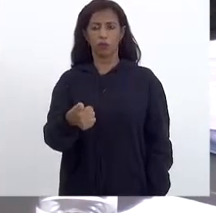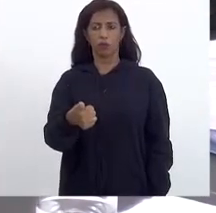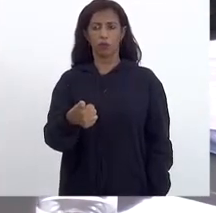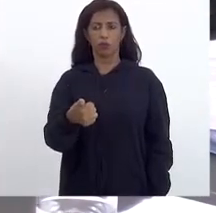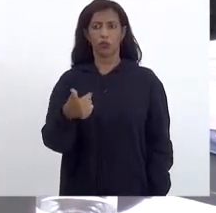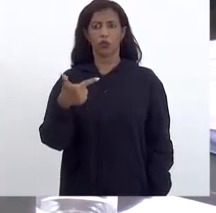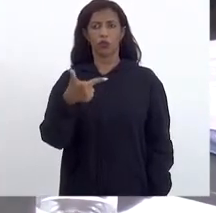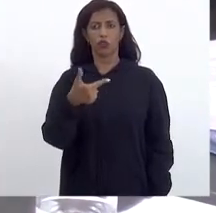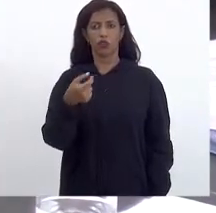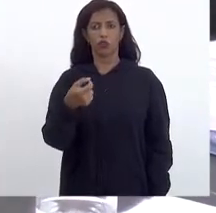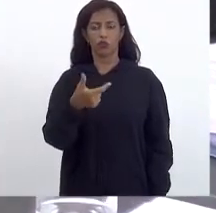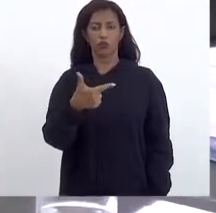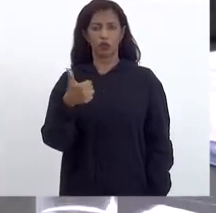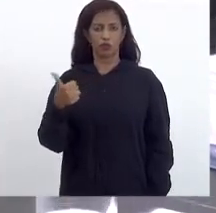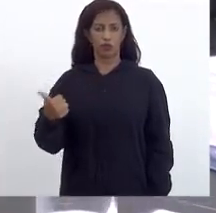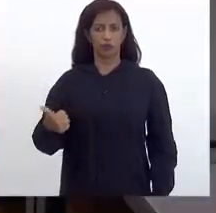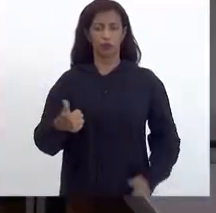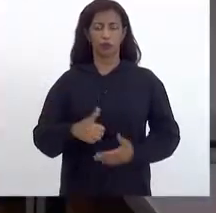de 2021.